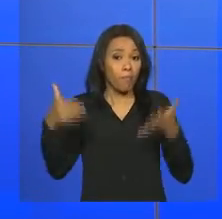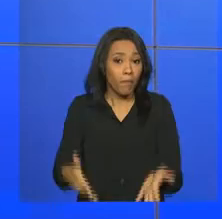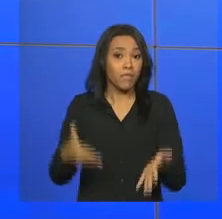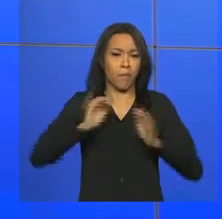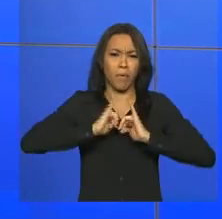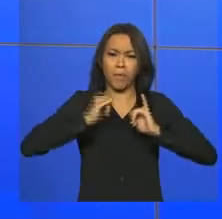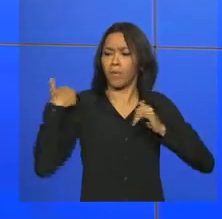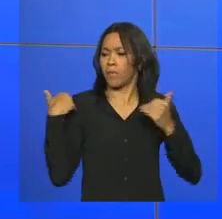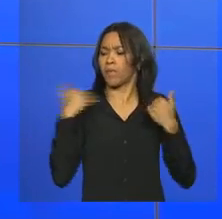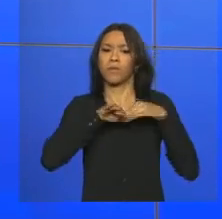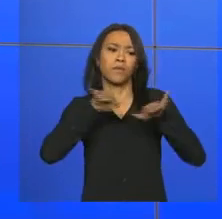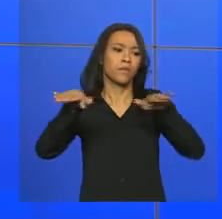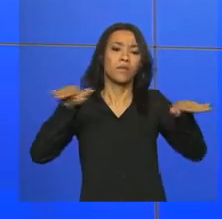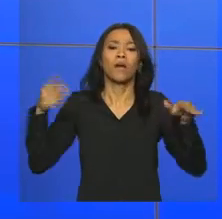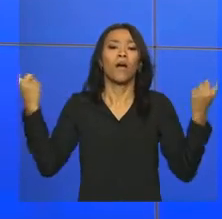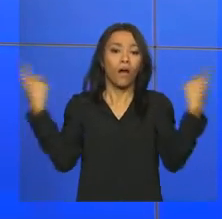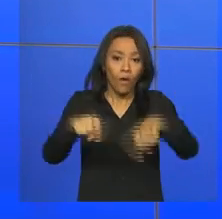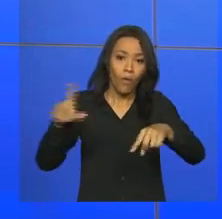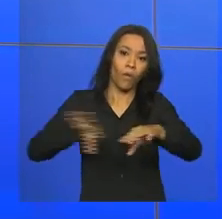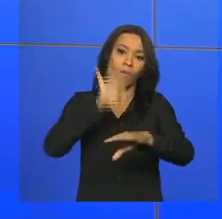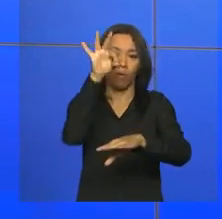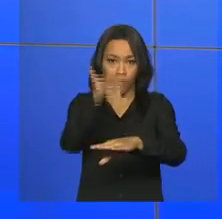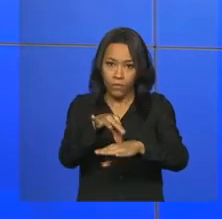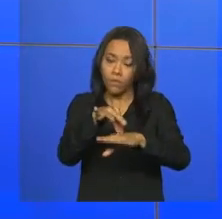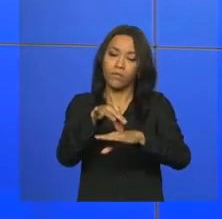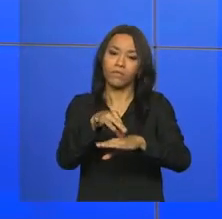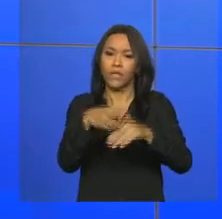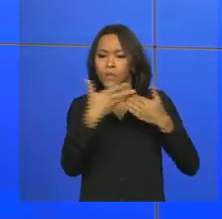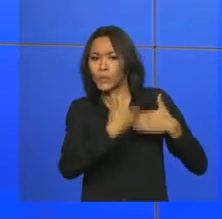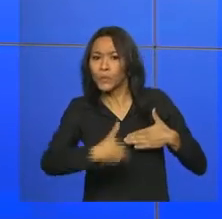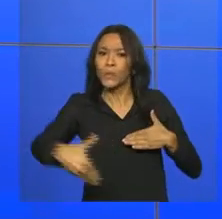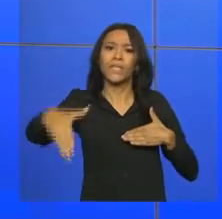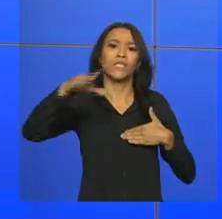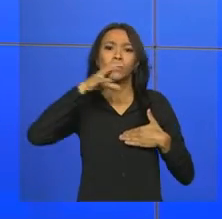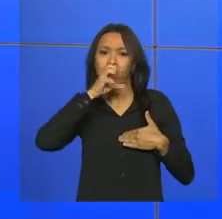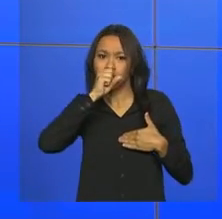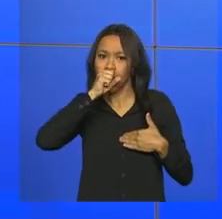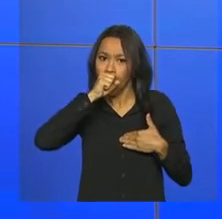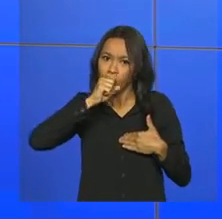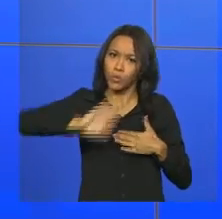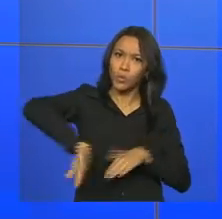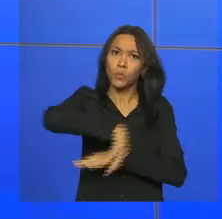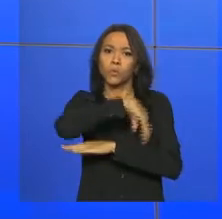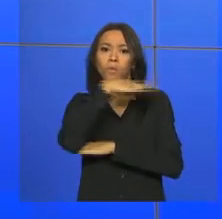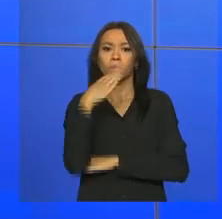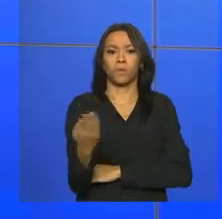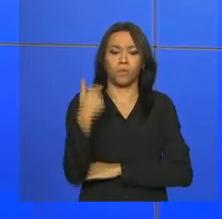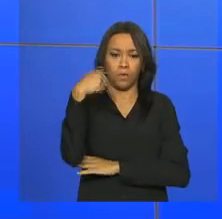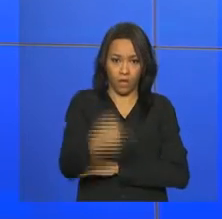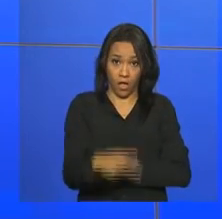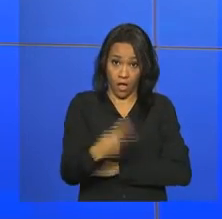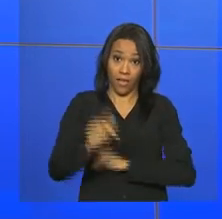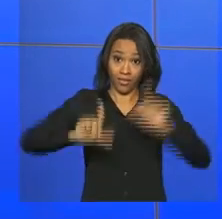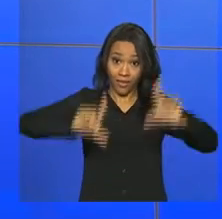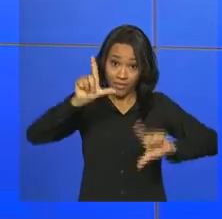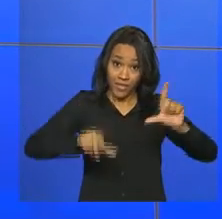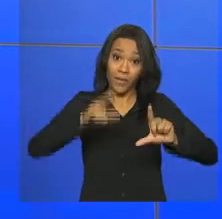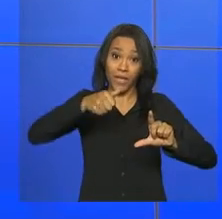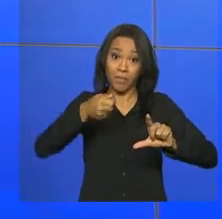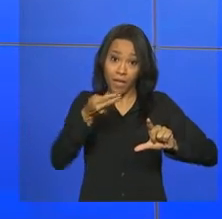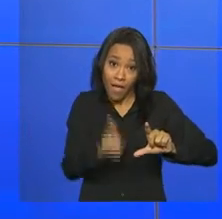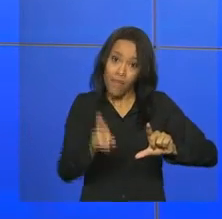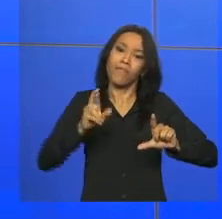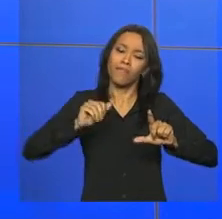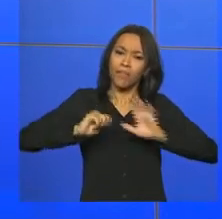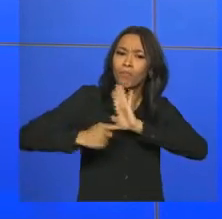mobilização nacional para o combate ao Aedes aegypti. Durante todo o sábado, ao longo da programação, a TV NBR vai mostrar a movimentação em